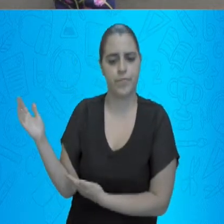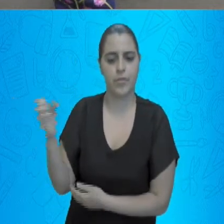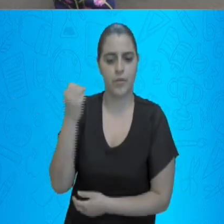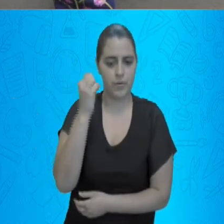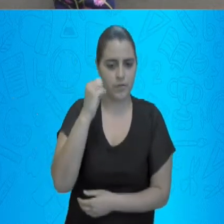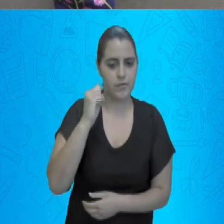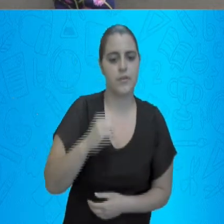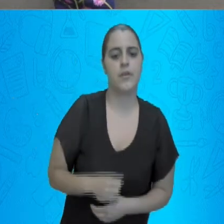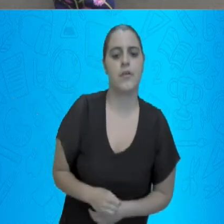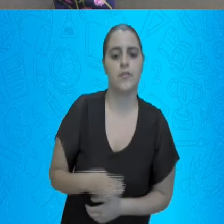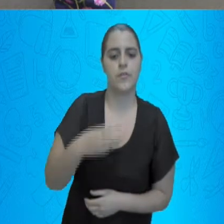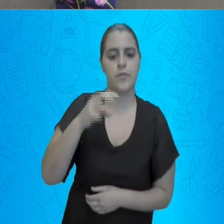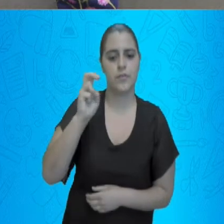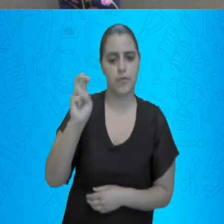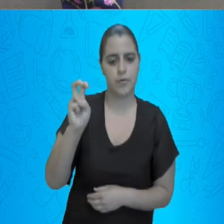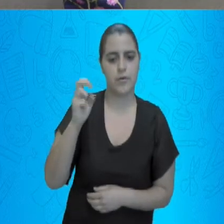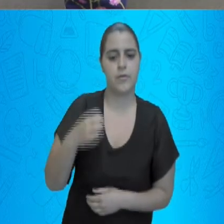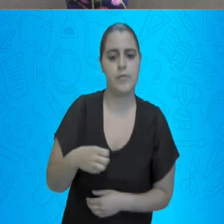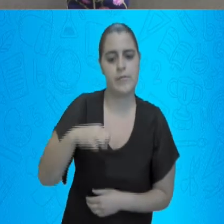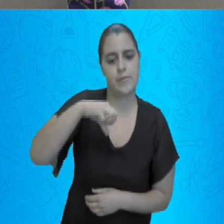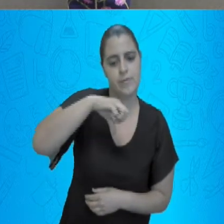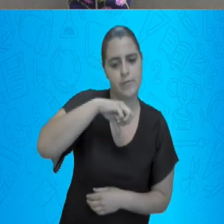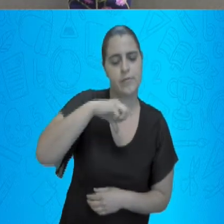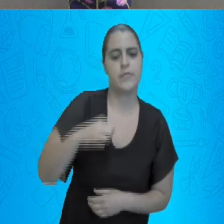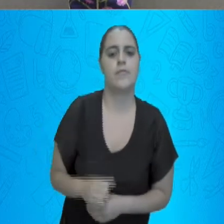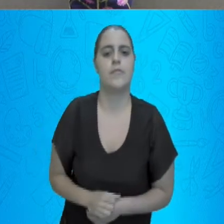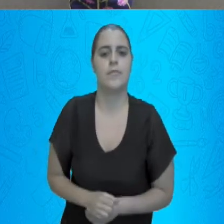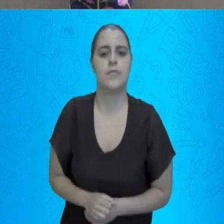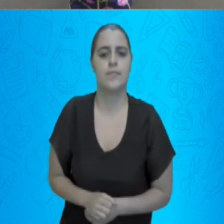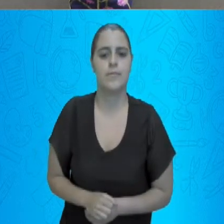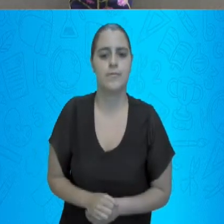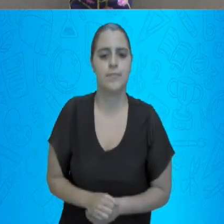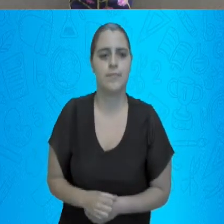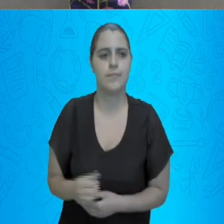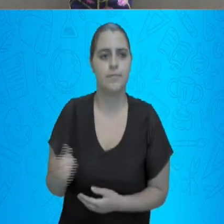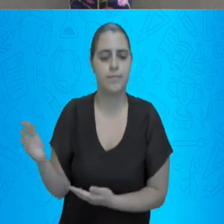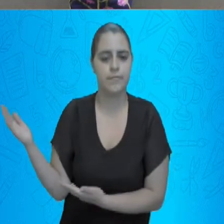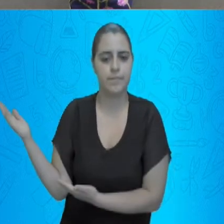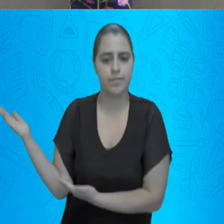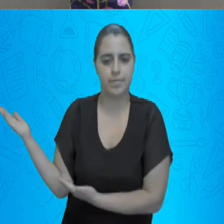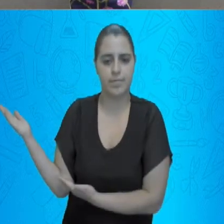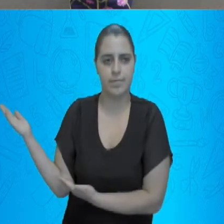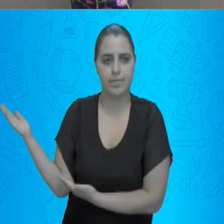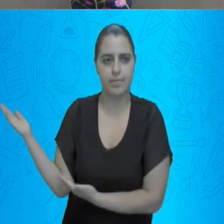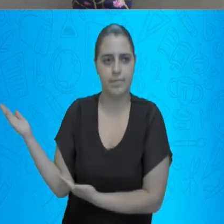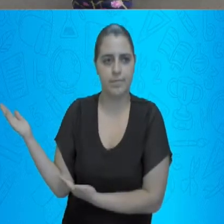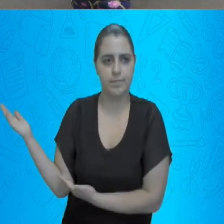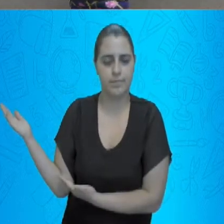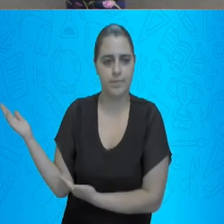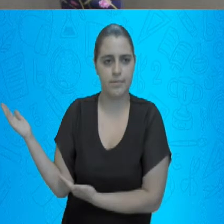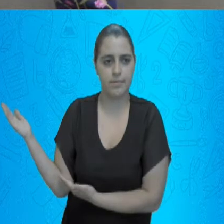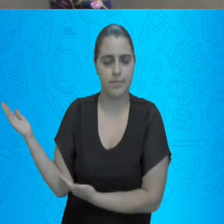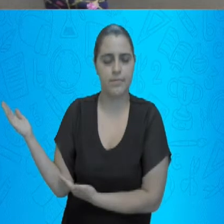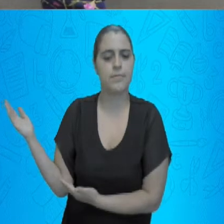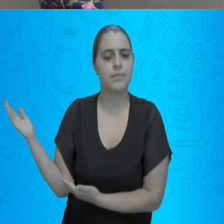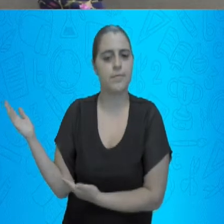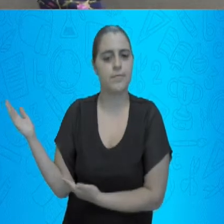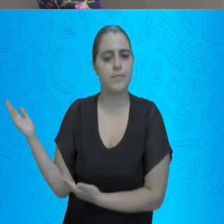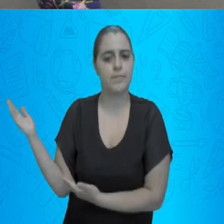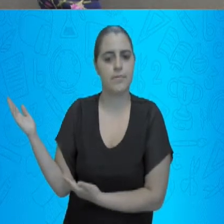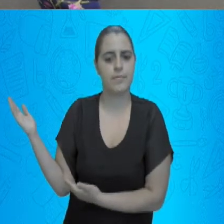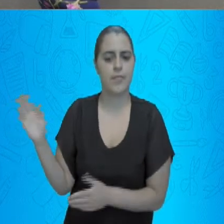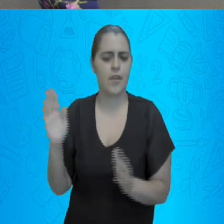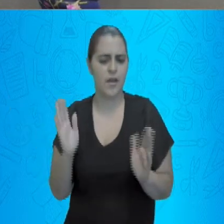850 e 9. Ó, 850 e o 9 já está aqui.